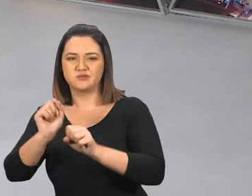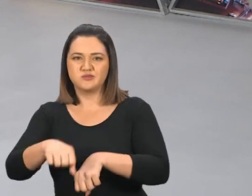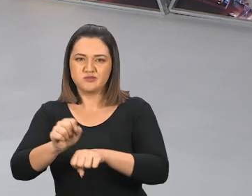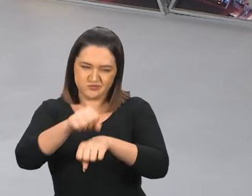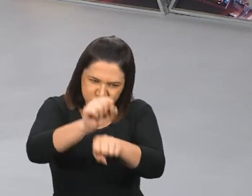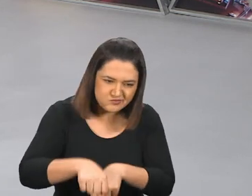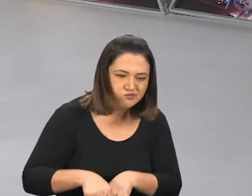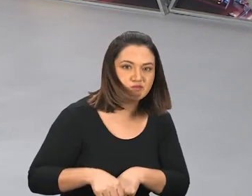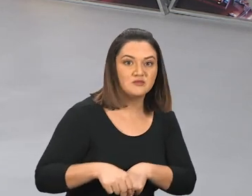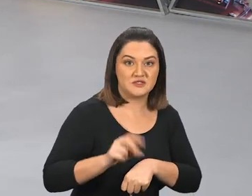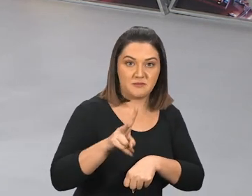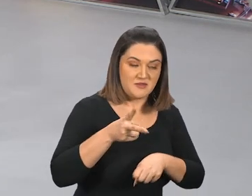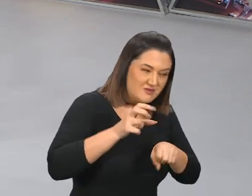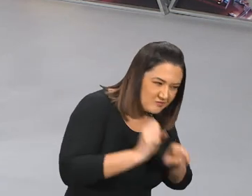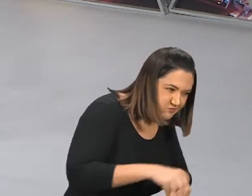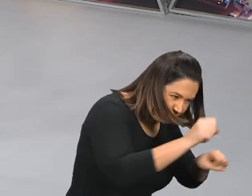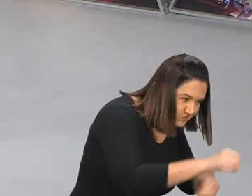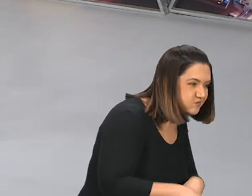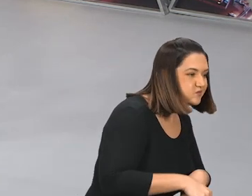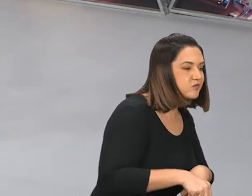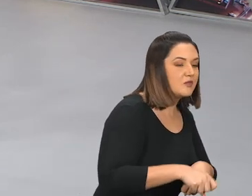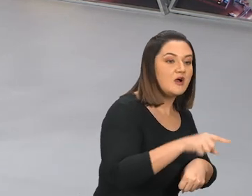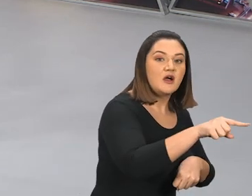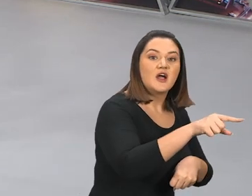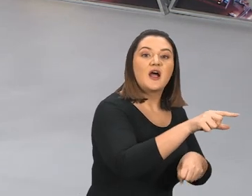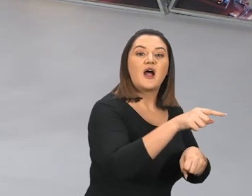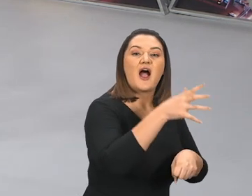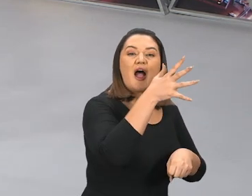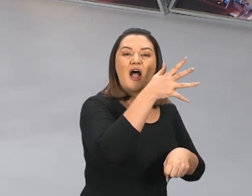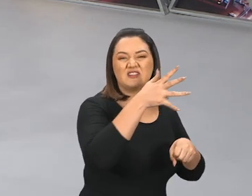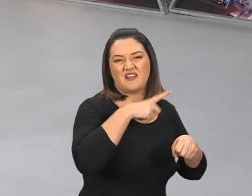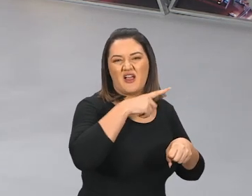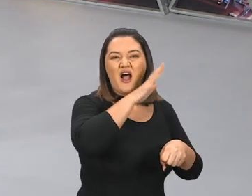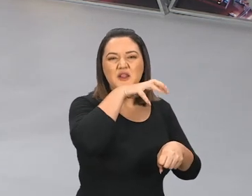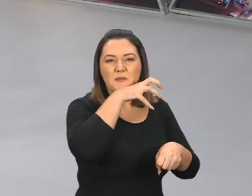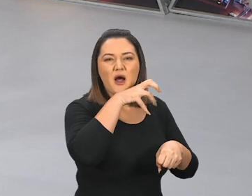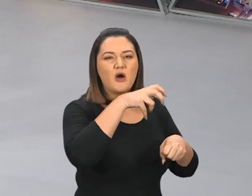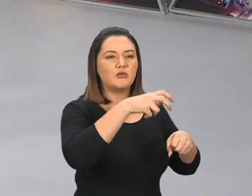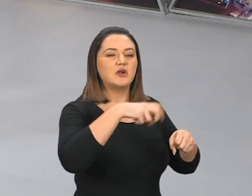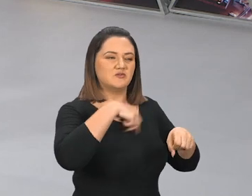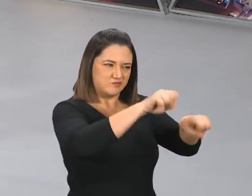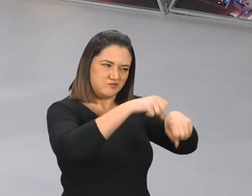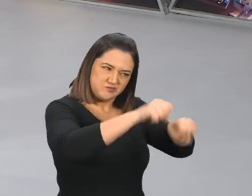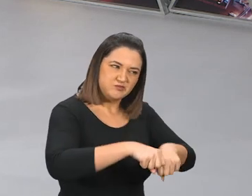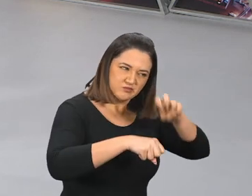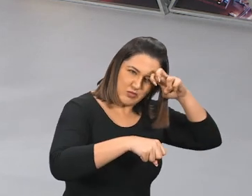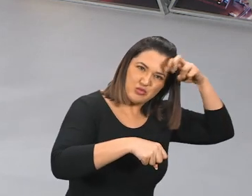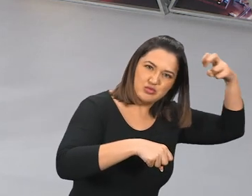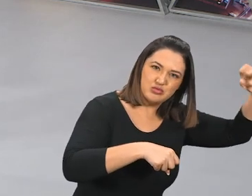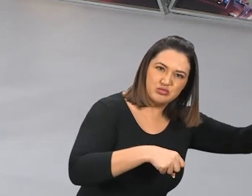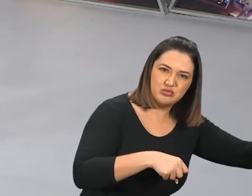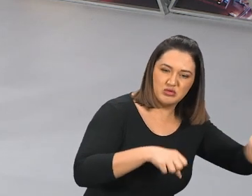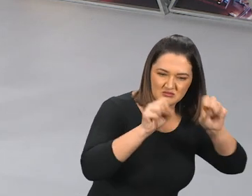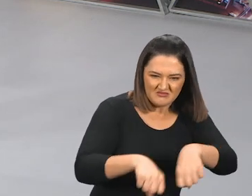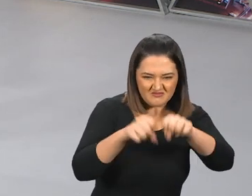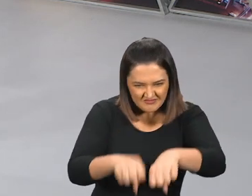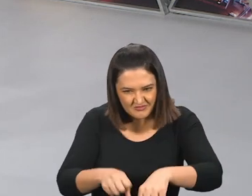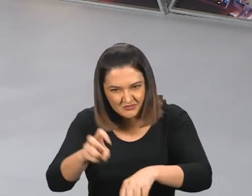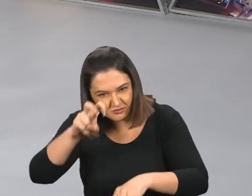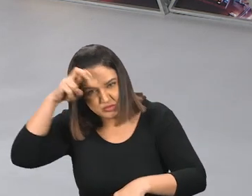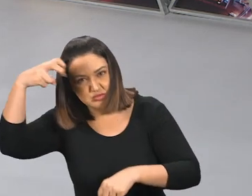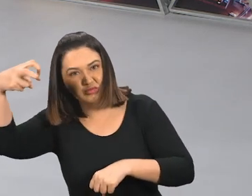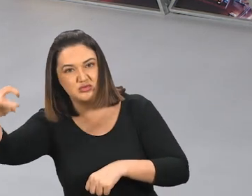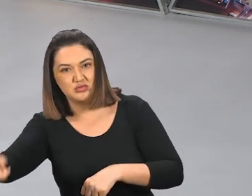lhe podia resistir. Nem havia quem pudesse livrar-se do seu poder. Porém, ele fazia segundo a sua vontade,